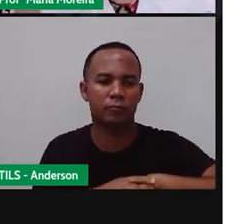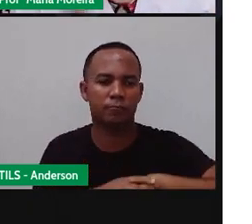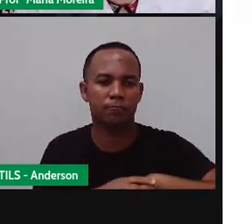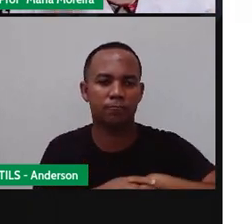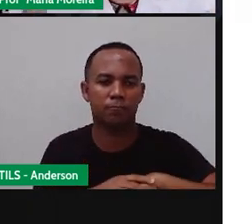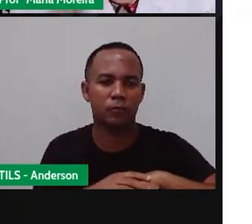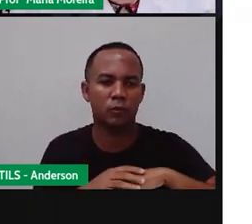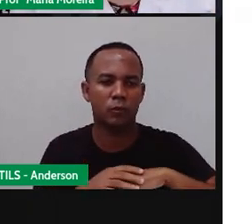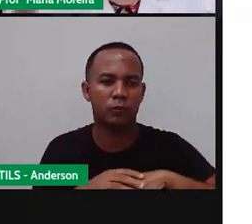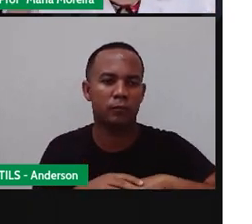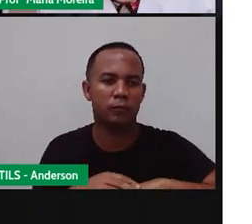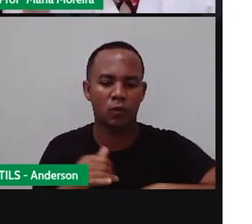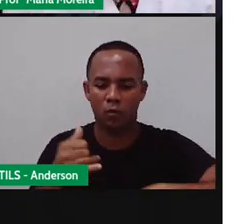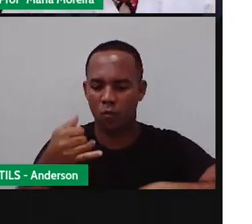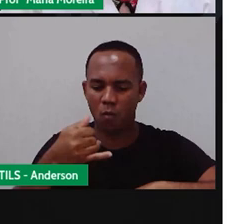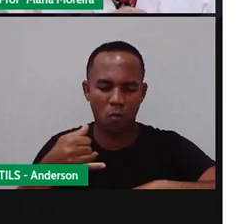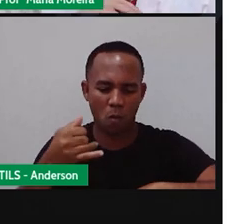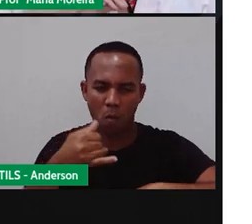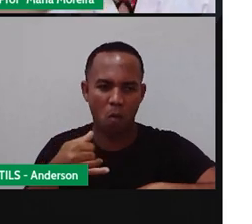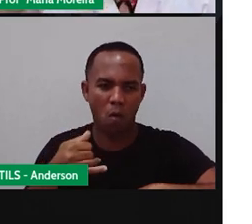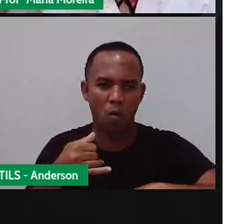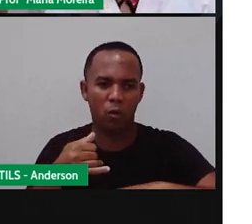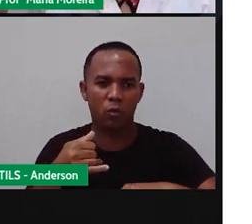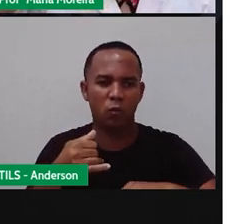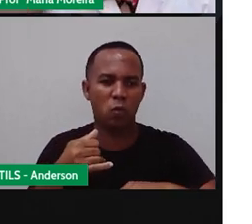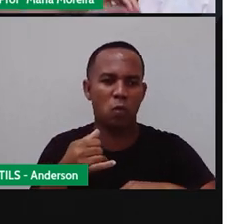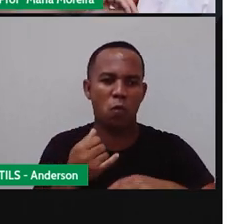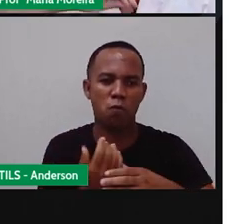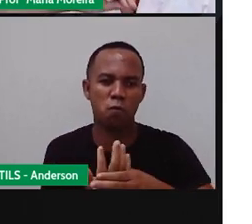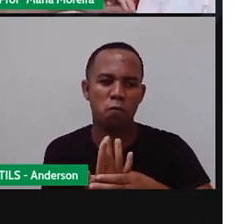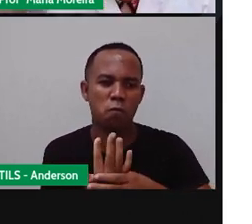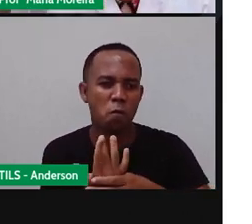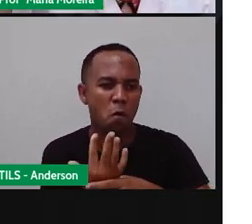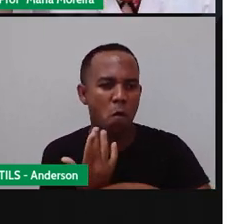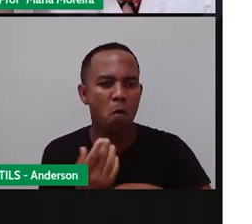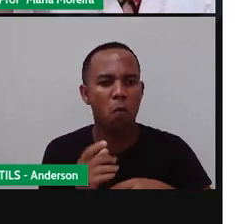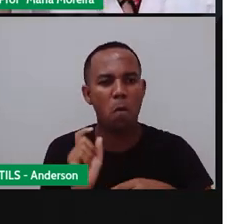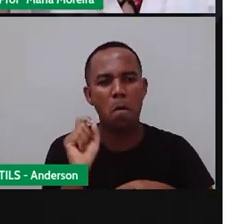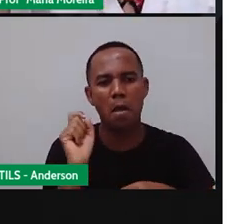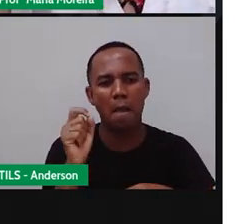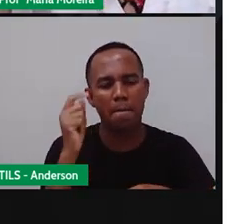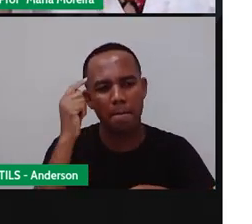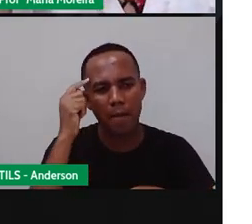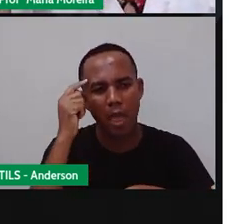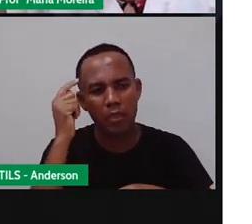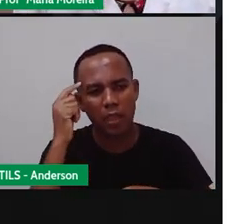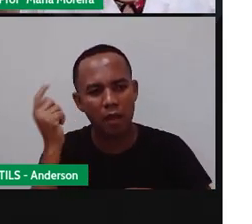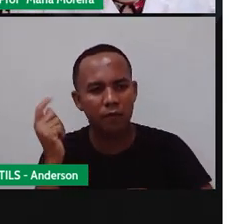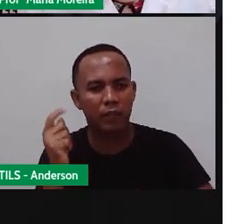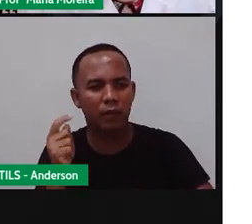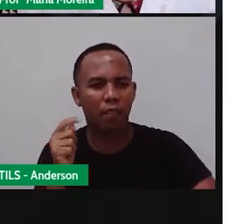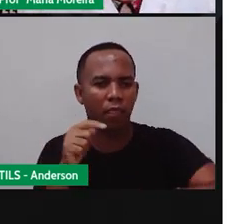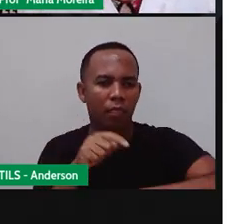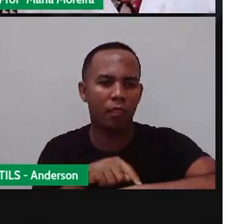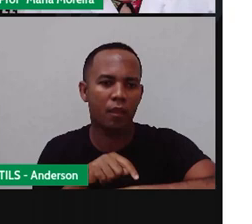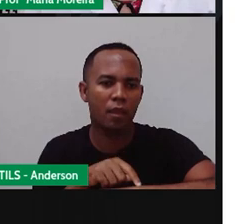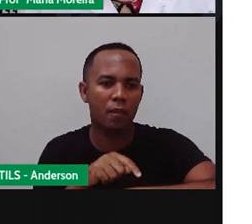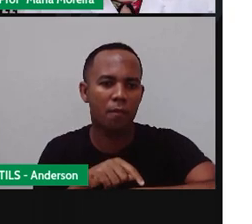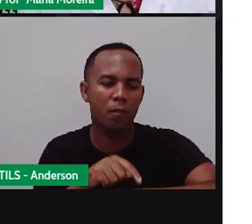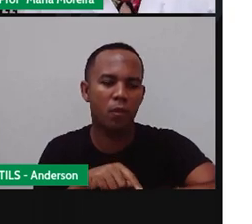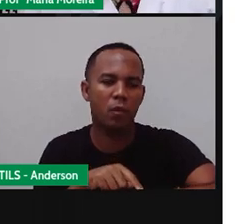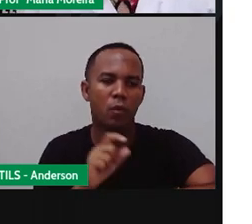métodos. Óleo, vela. E aí eles cronometravam, verdade, eles pensavam, olha, o tempo que isso